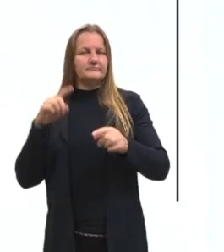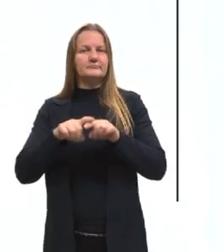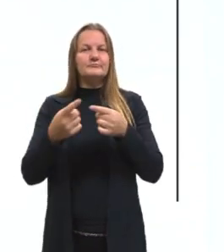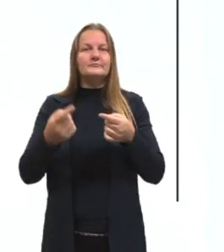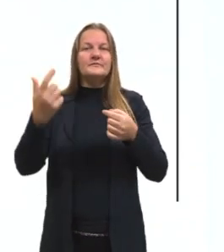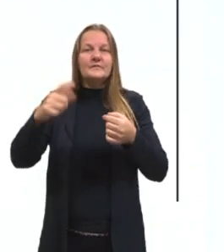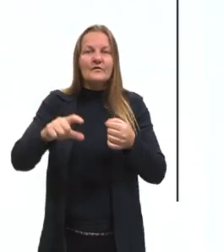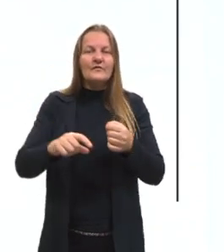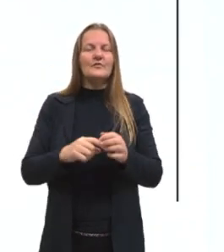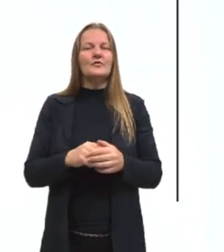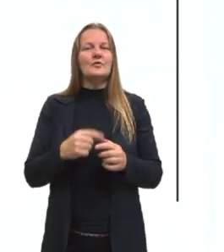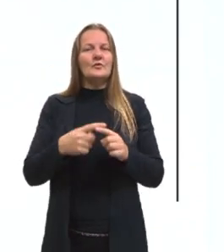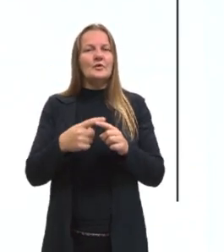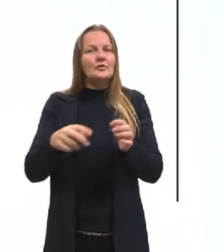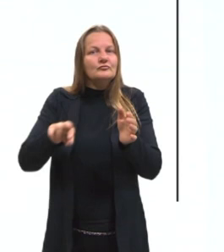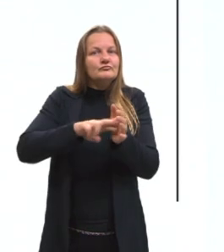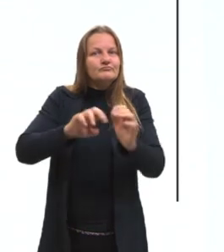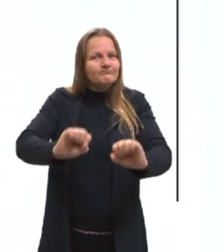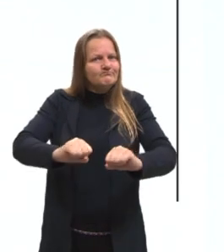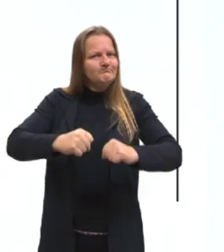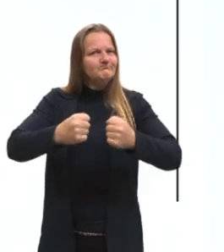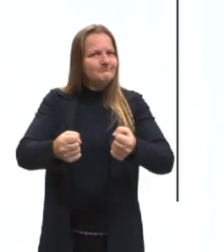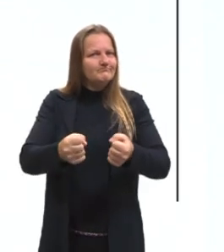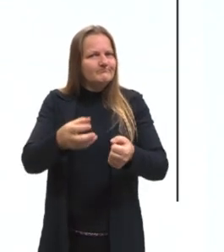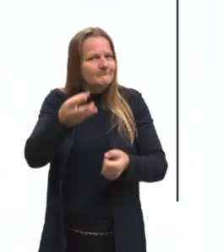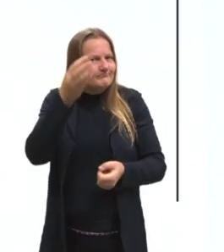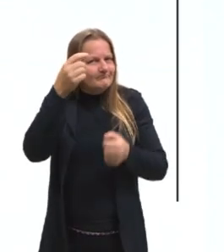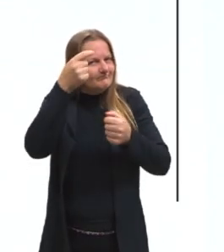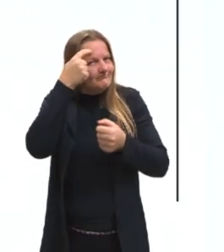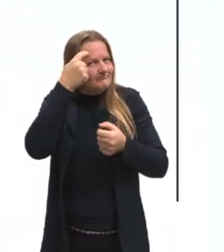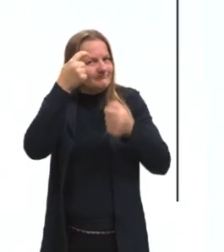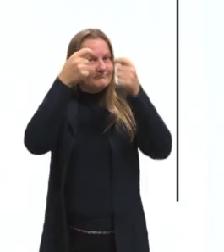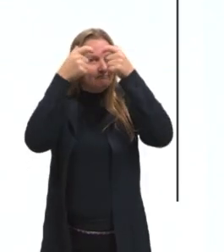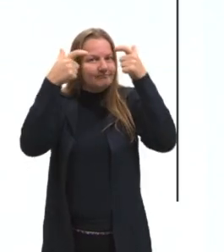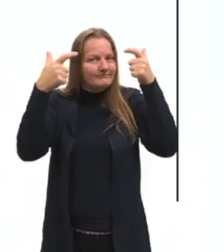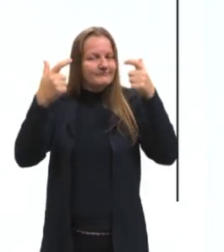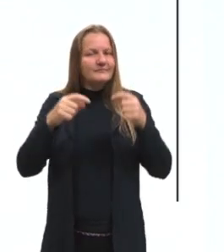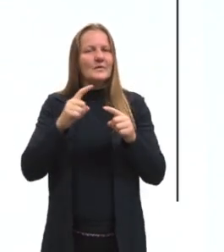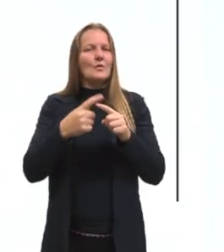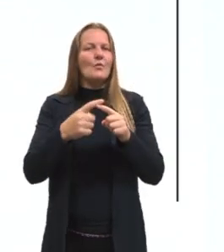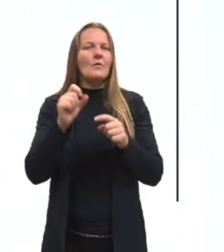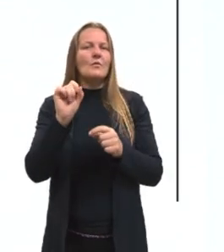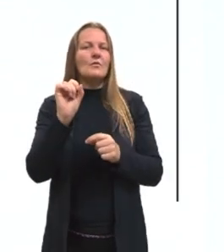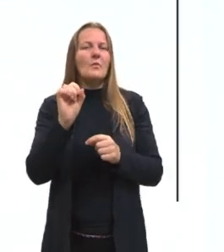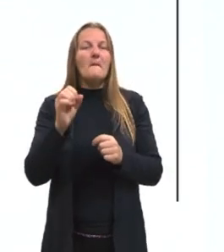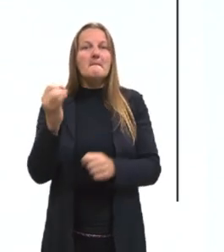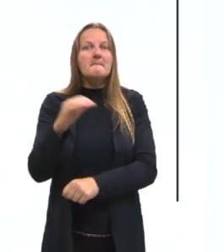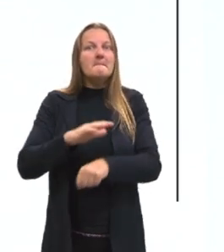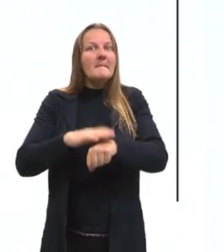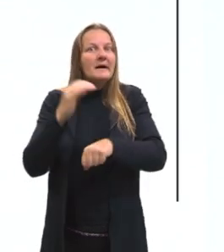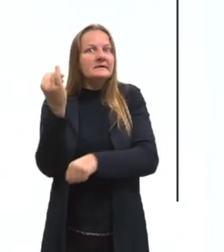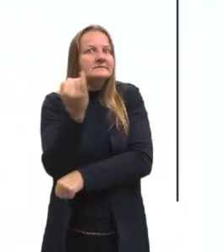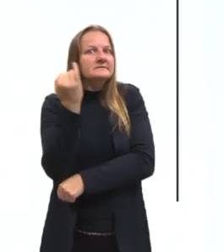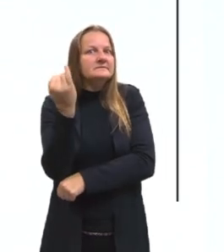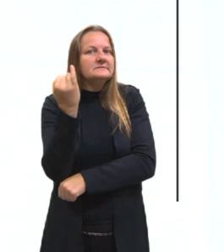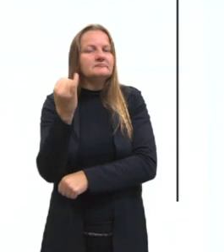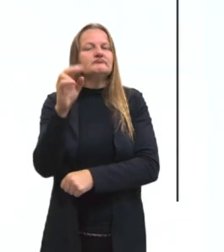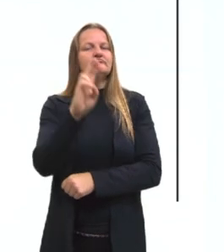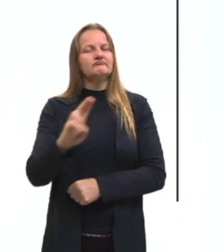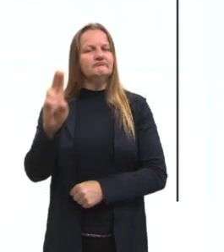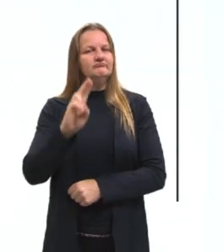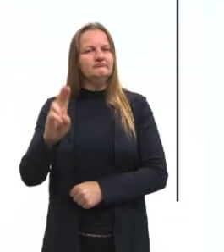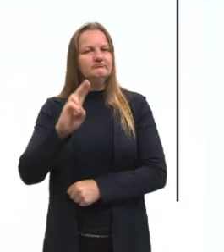aqui eu trouxe para a gente reforçar então quais são as unidades de medida, aquelas principais que a gente utiliza